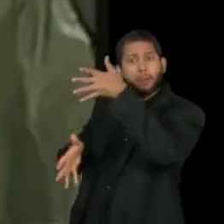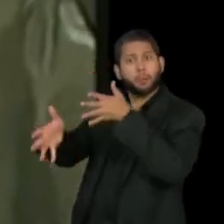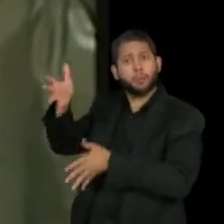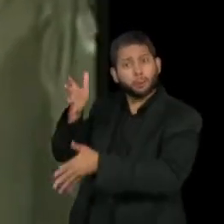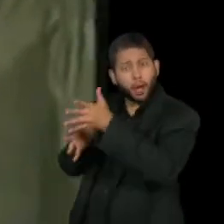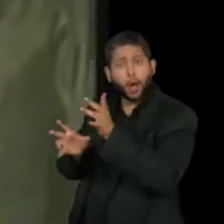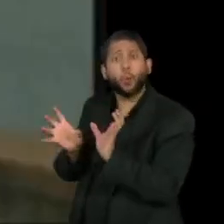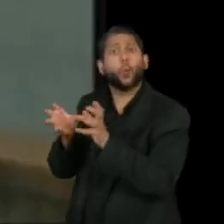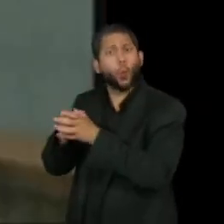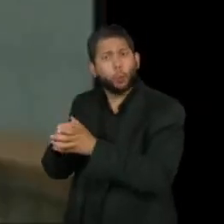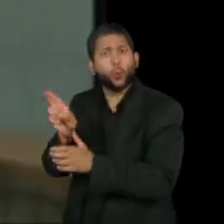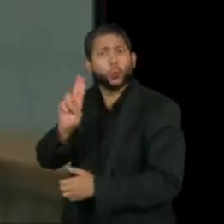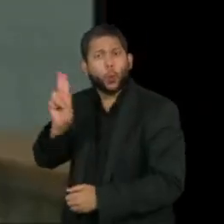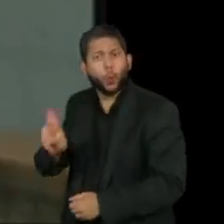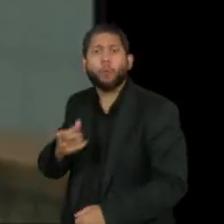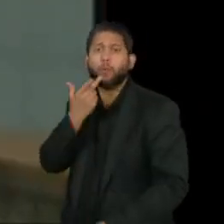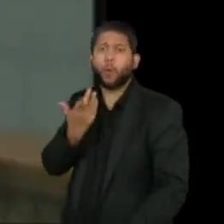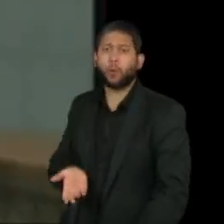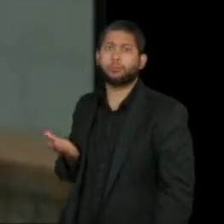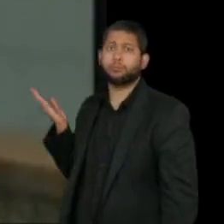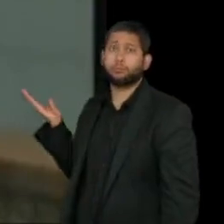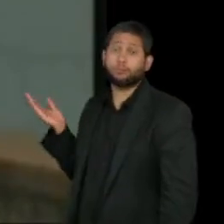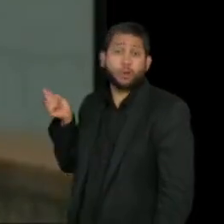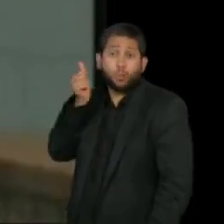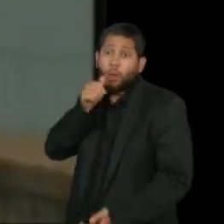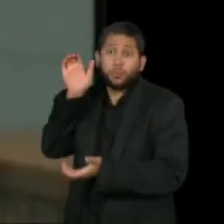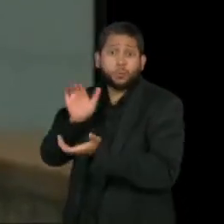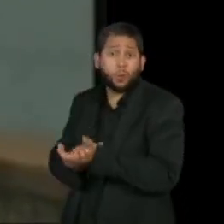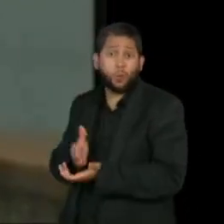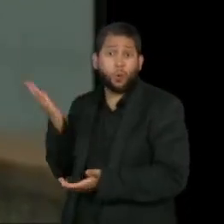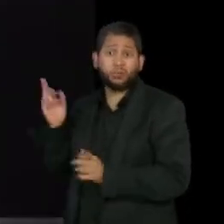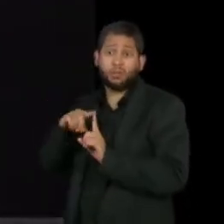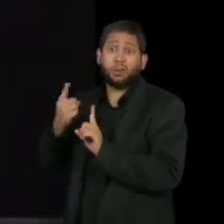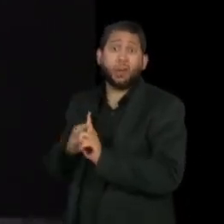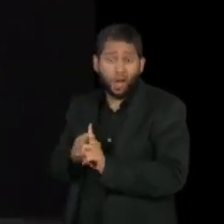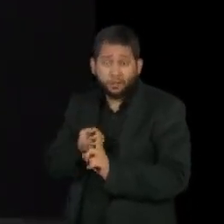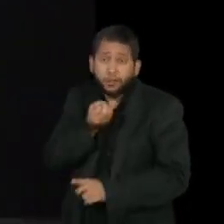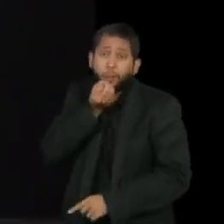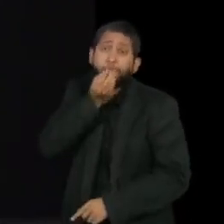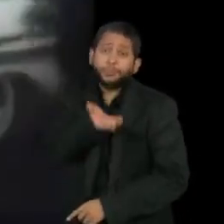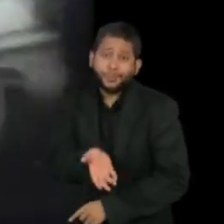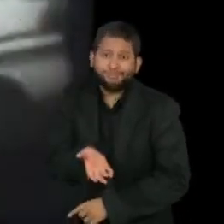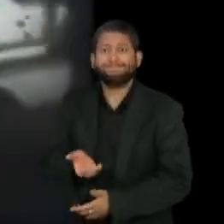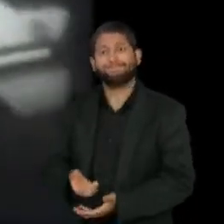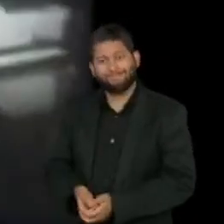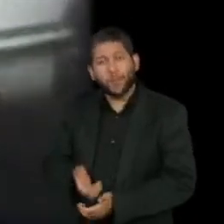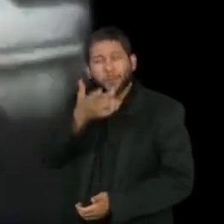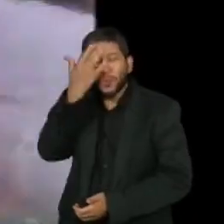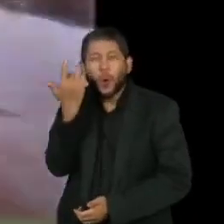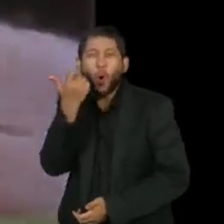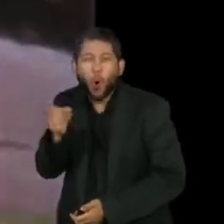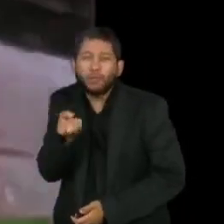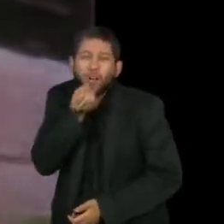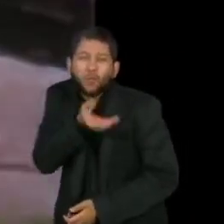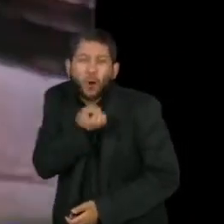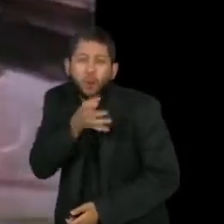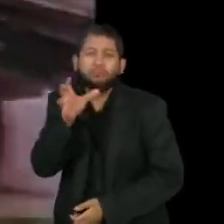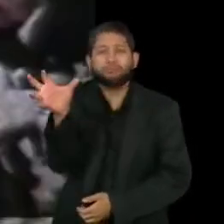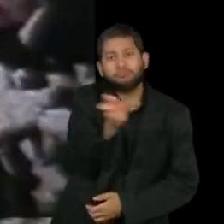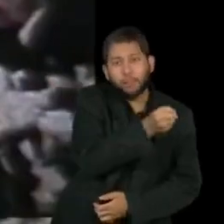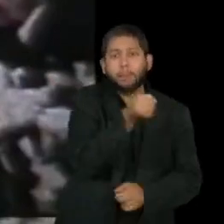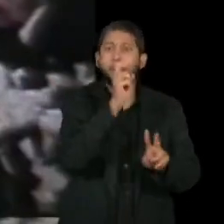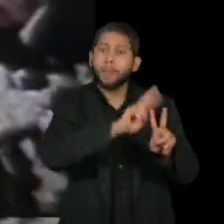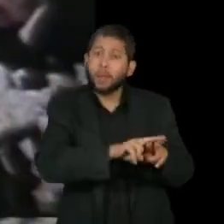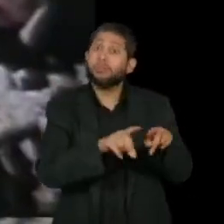seu agrupamento, entre eles a própria companheira, que estava grávida. Ela e outros acabaram presos e mortos